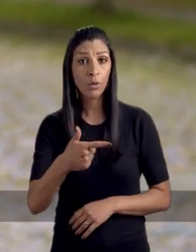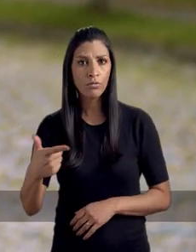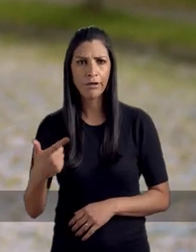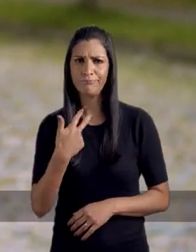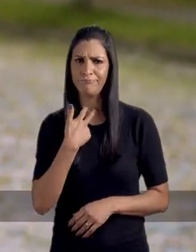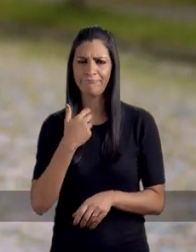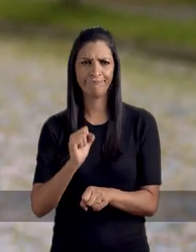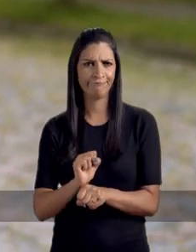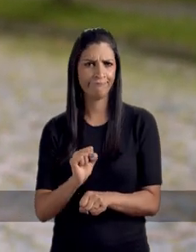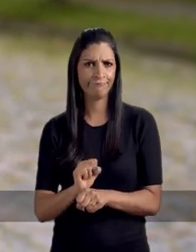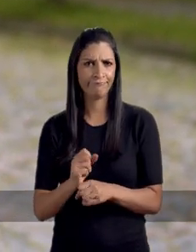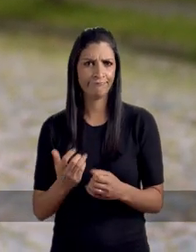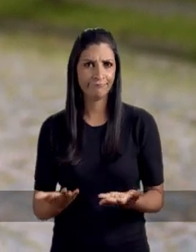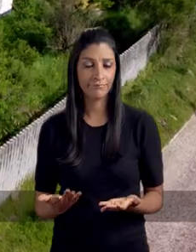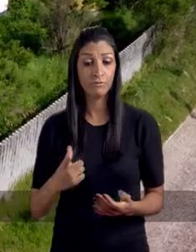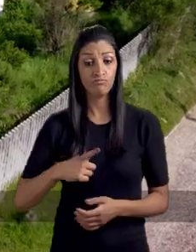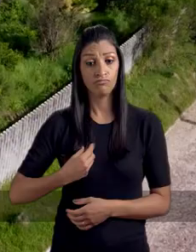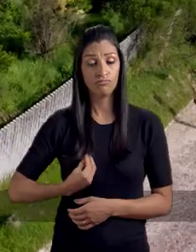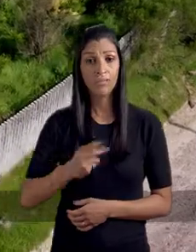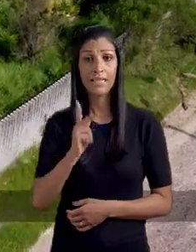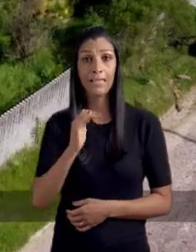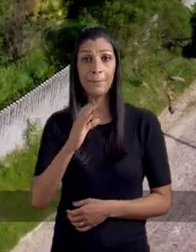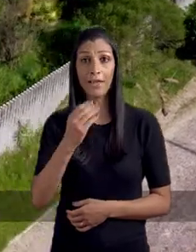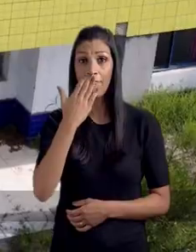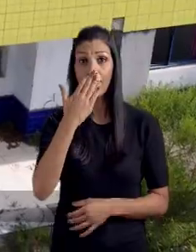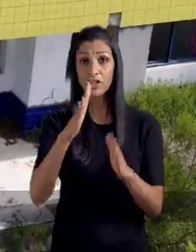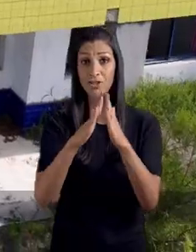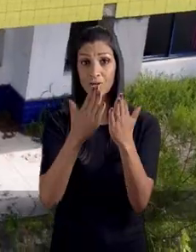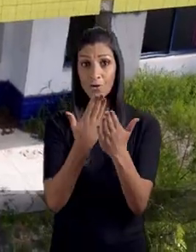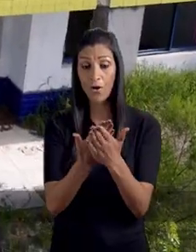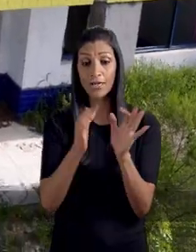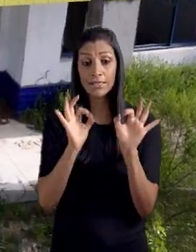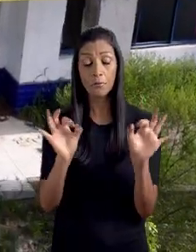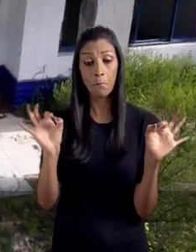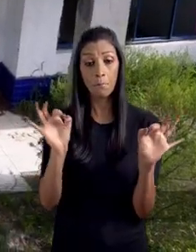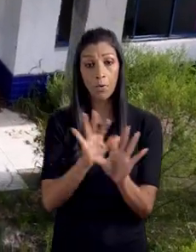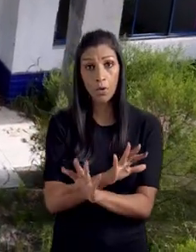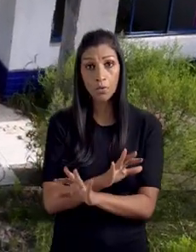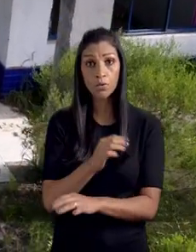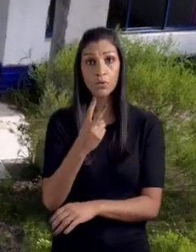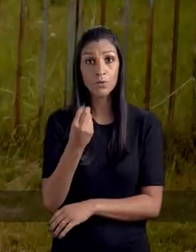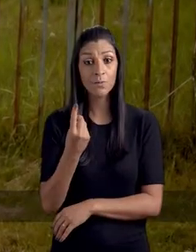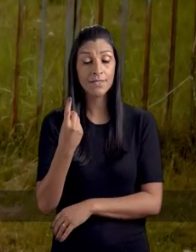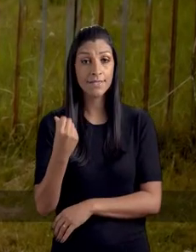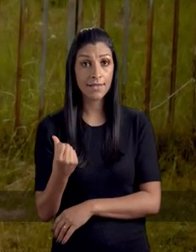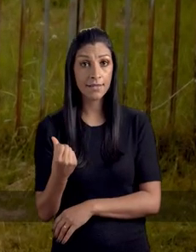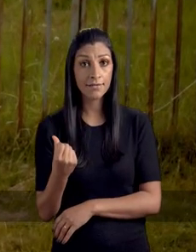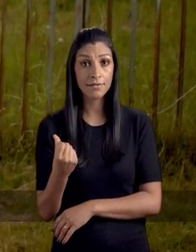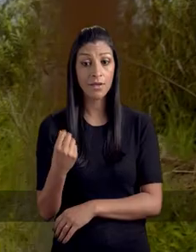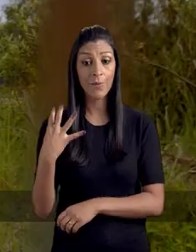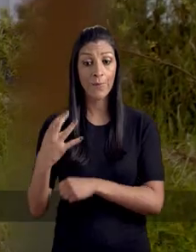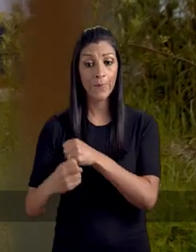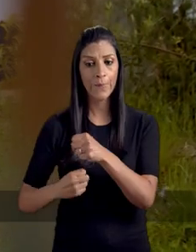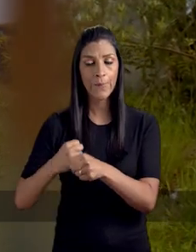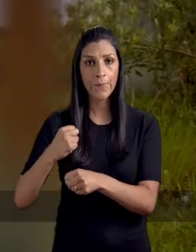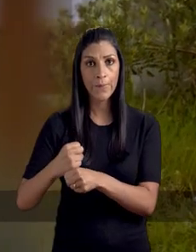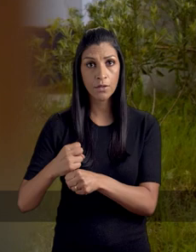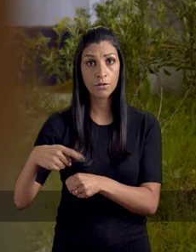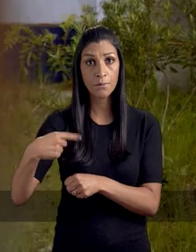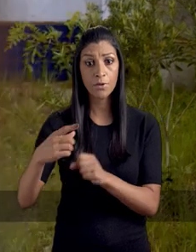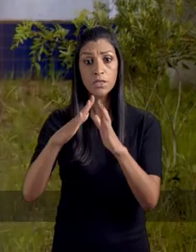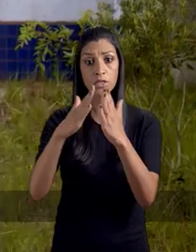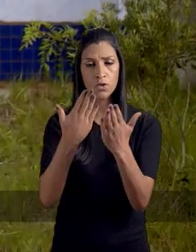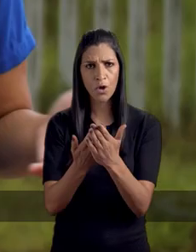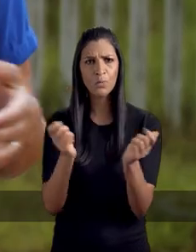não tem, não pode mais esperar. Estou aqui na Ípica em frente a uma escola que deveria ter ficado pronta em 2016. Quatro anos